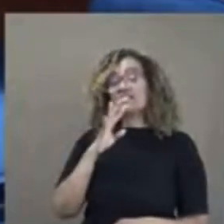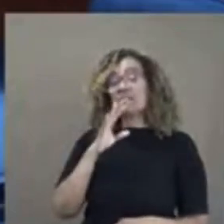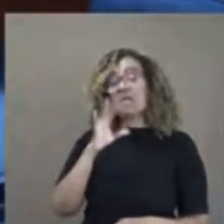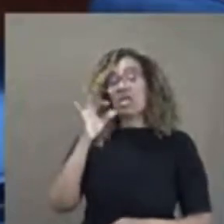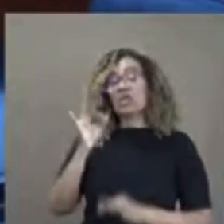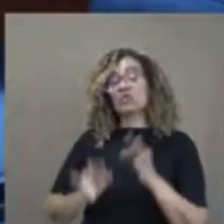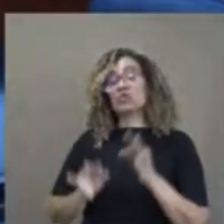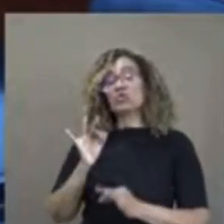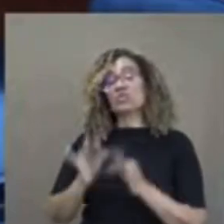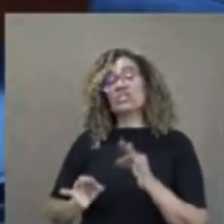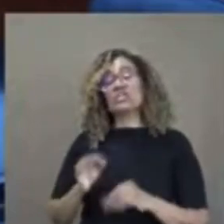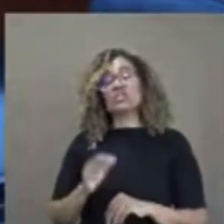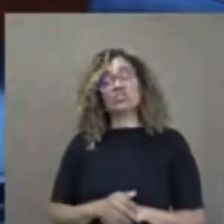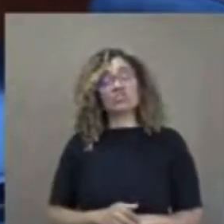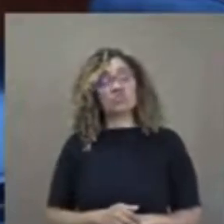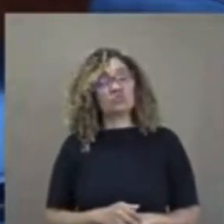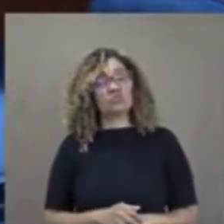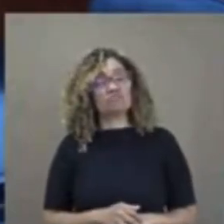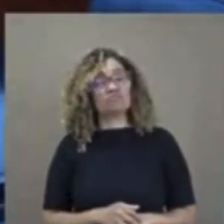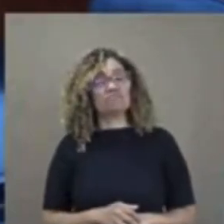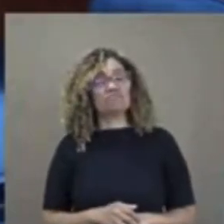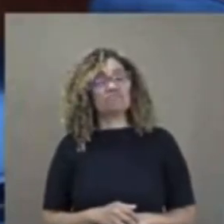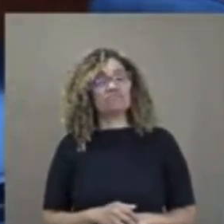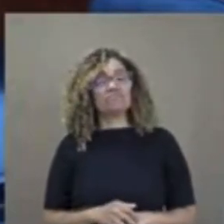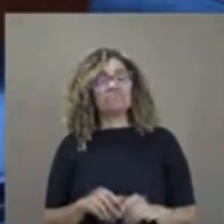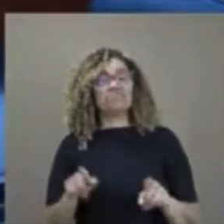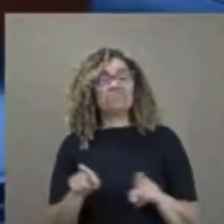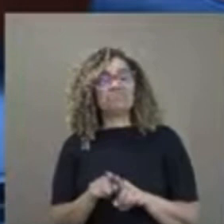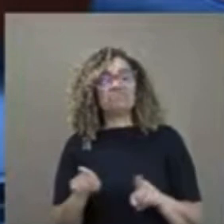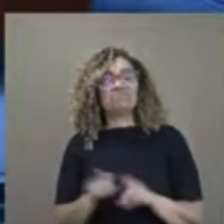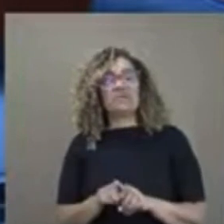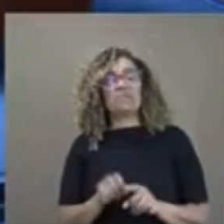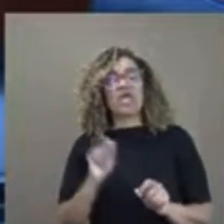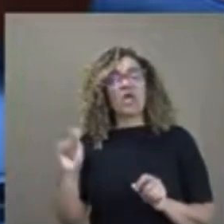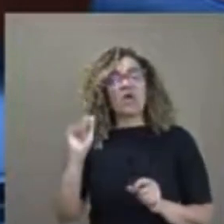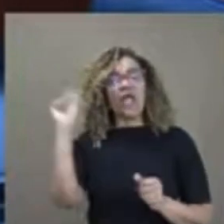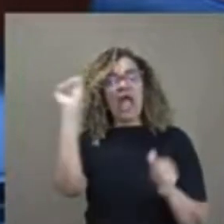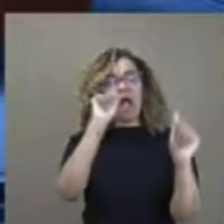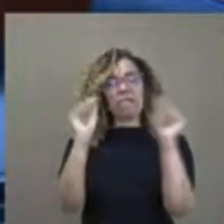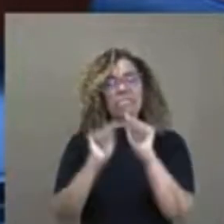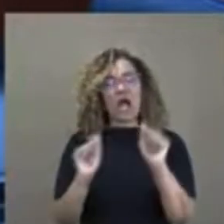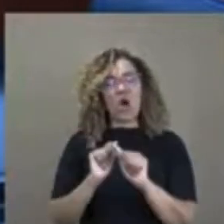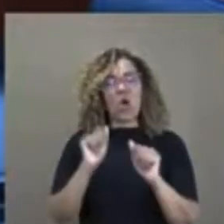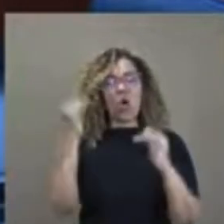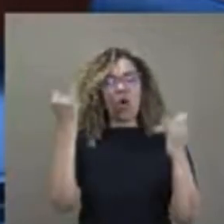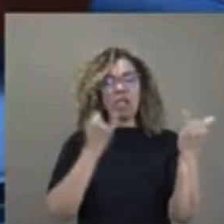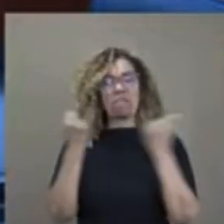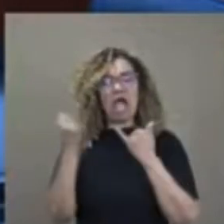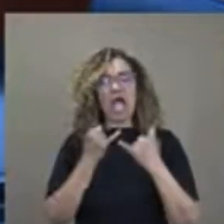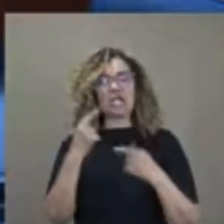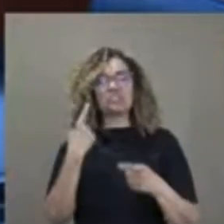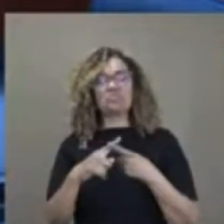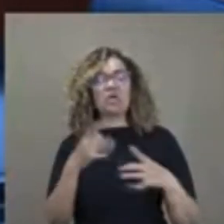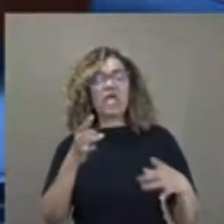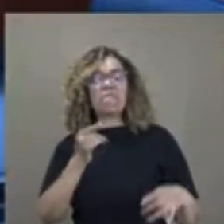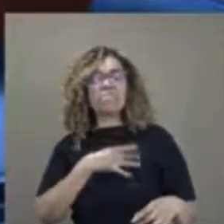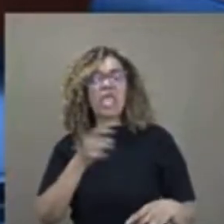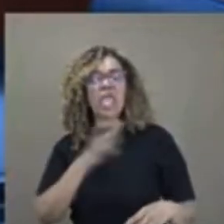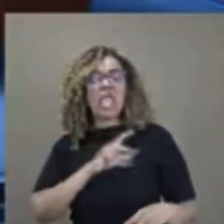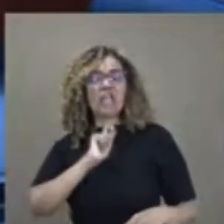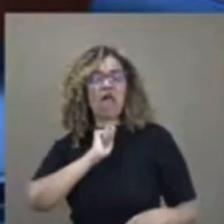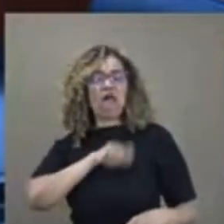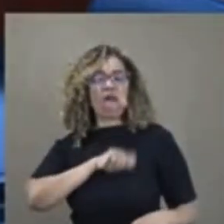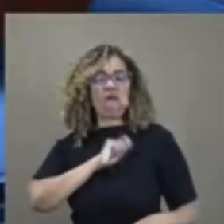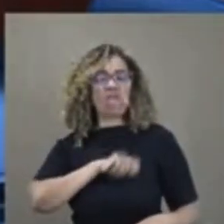logicamente, apagador oficial de imagens, por medo da sua omissão, covardia,